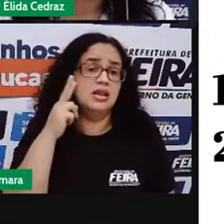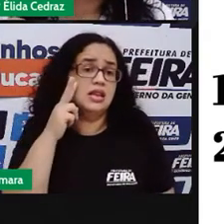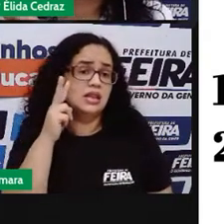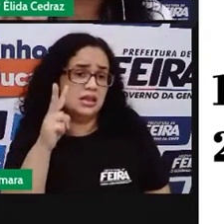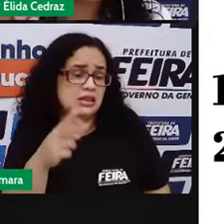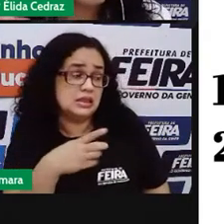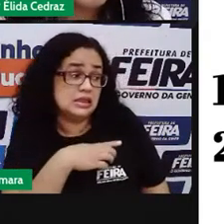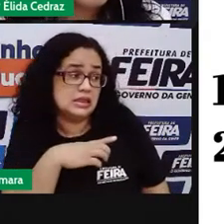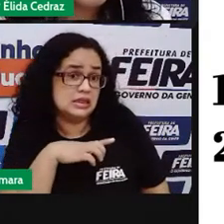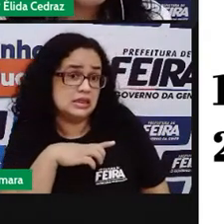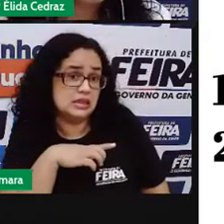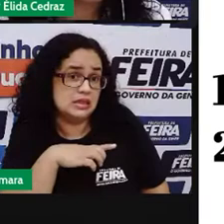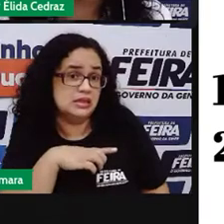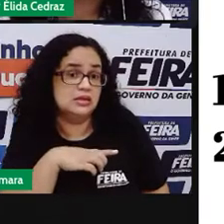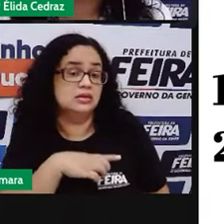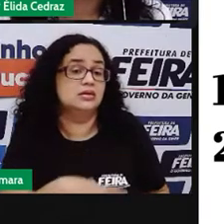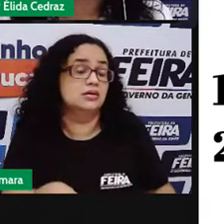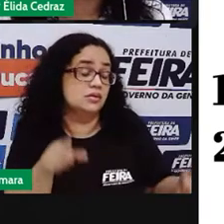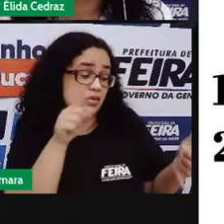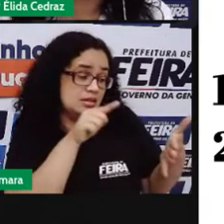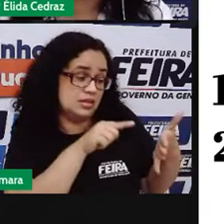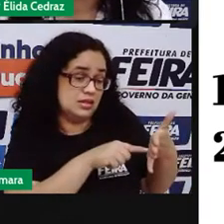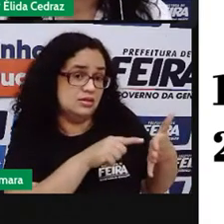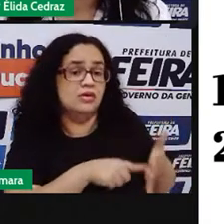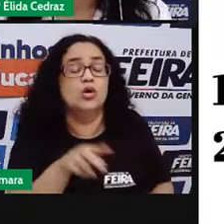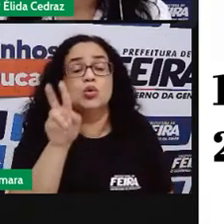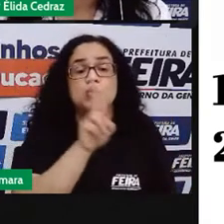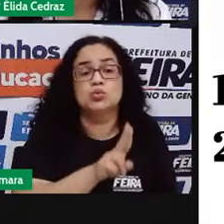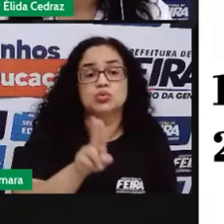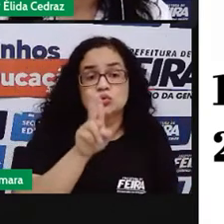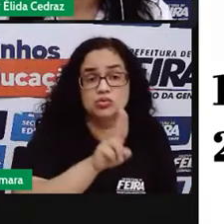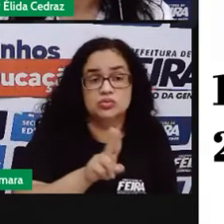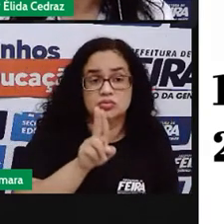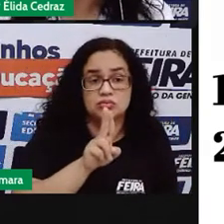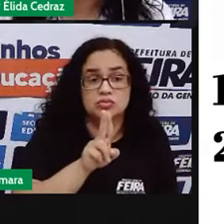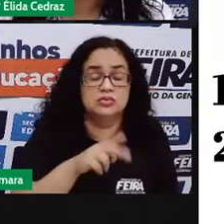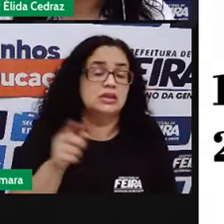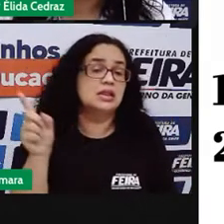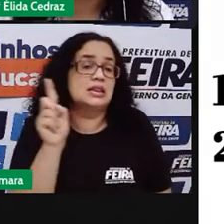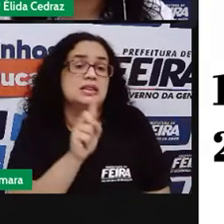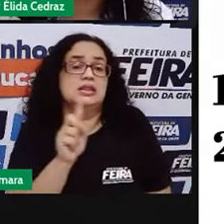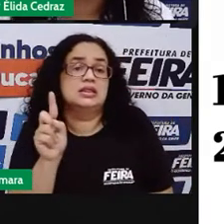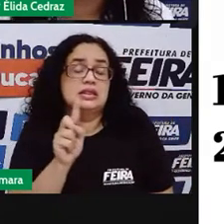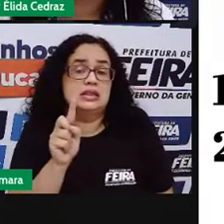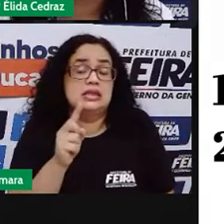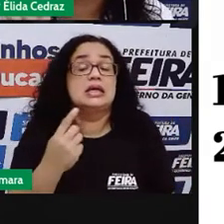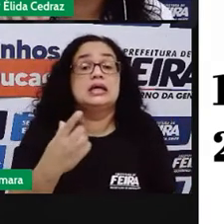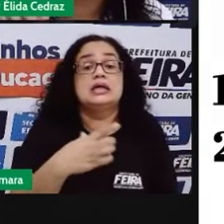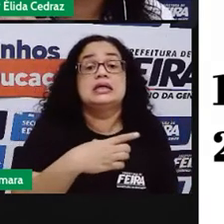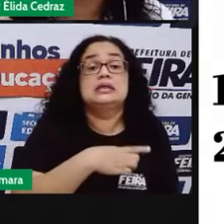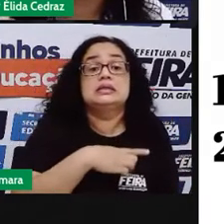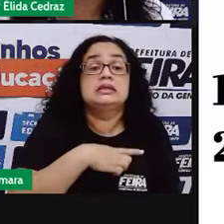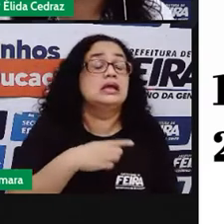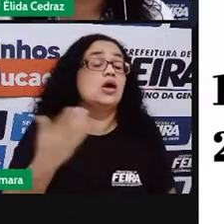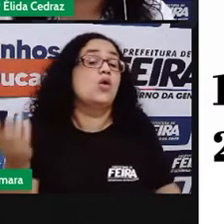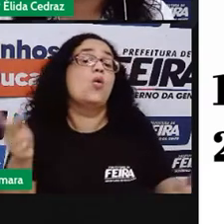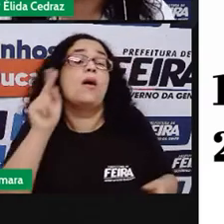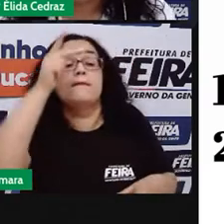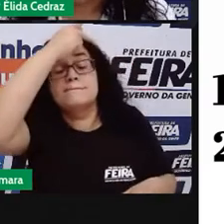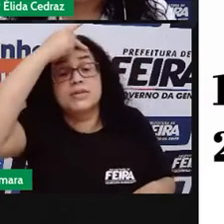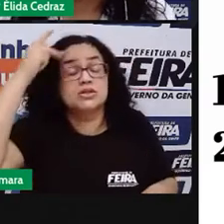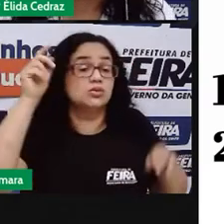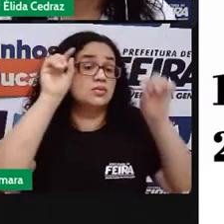vão ter acesso a ele, vão utilizar? Não. Ele tem um público